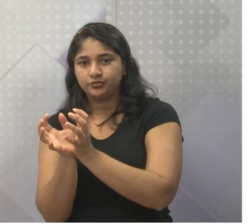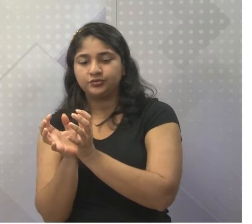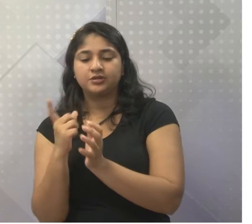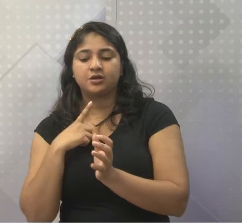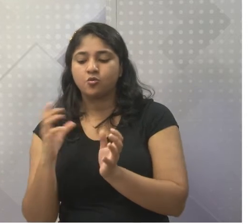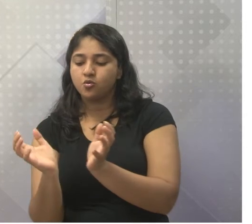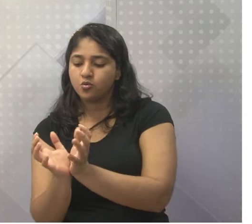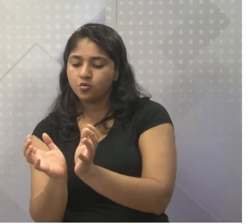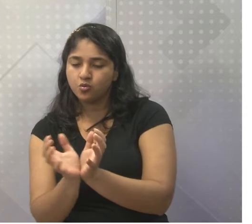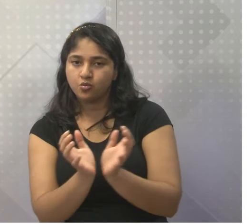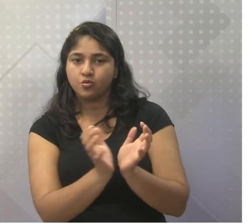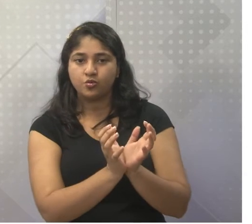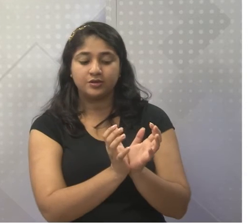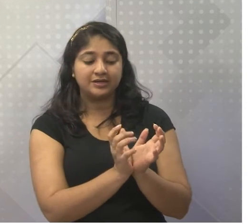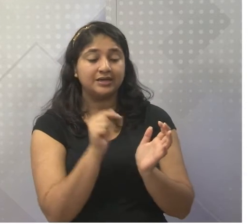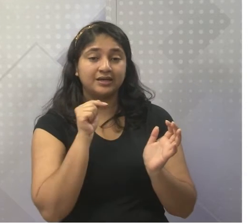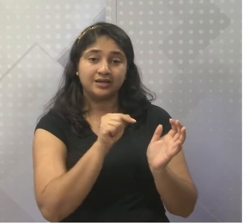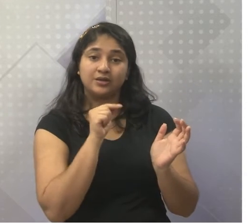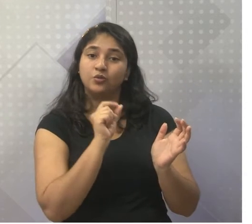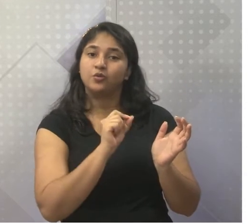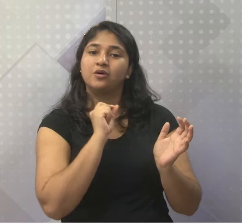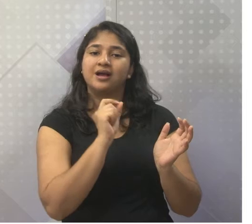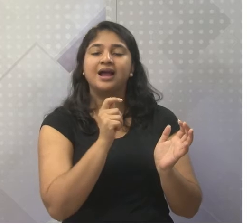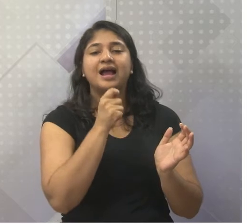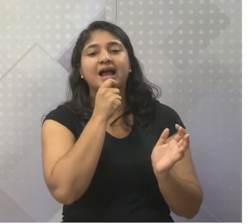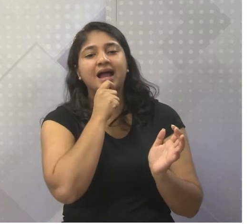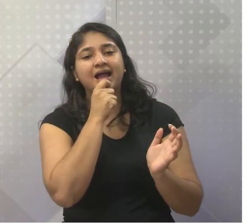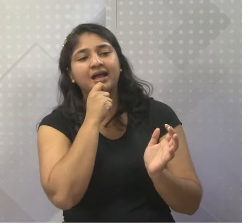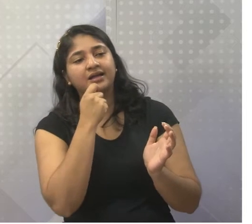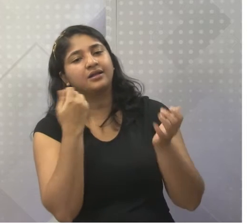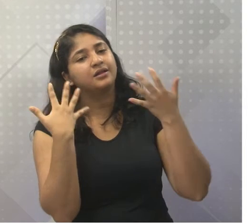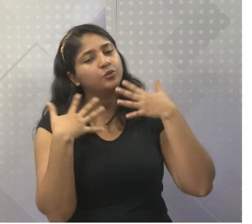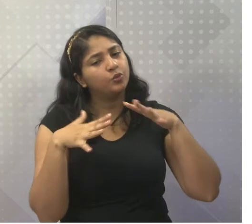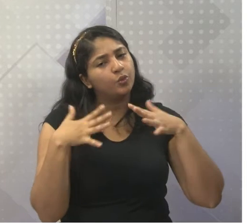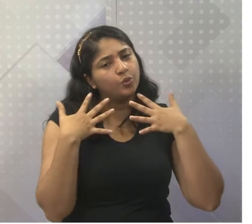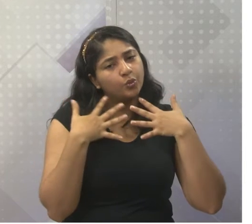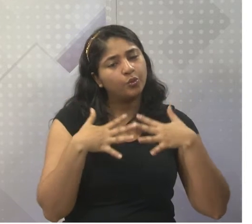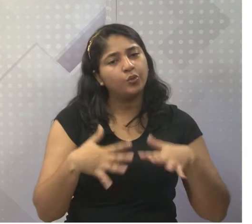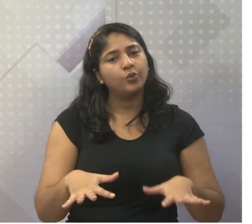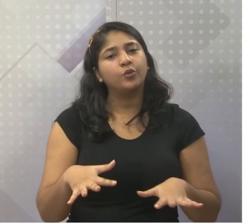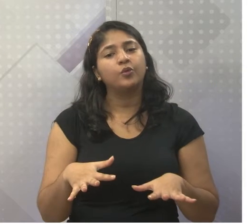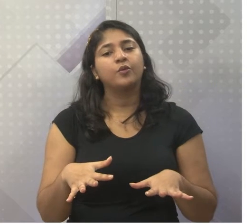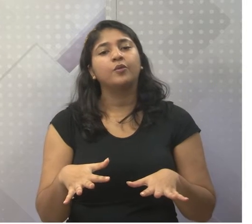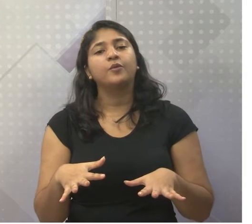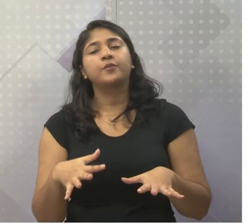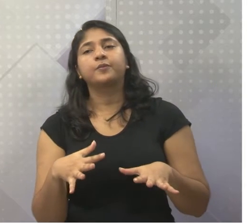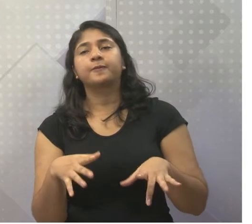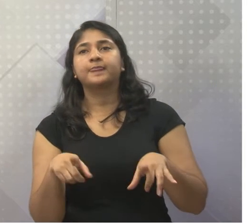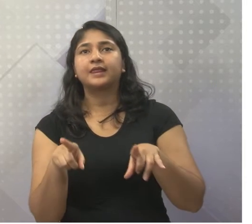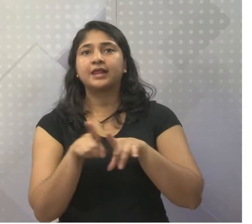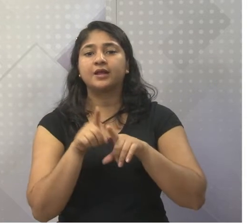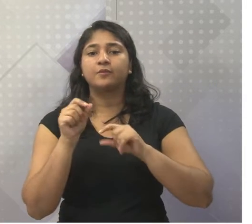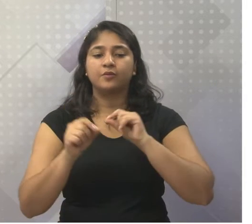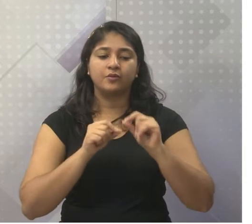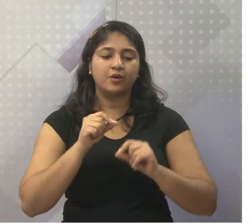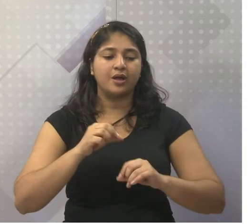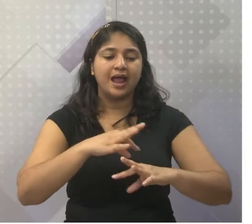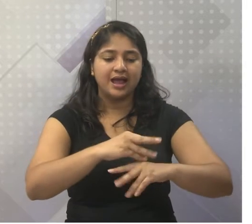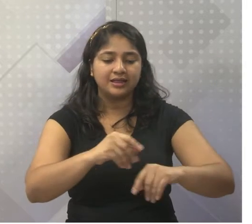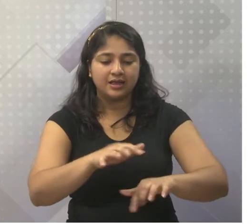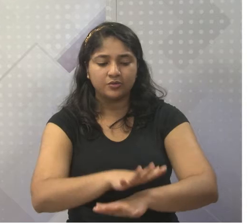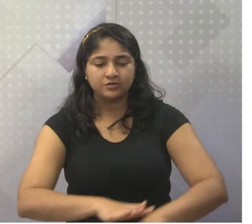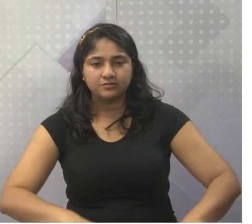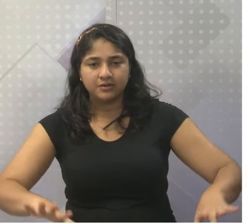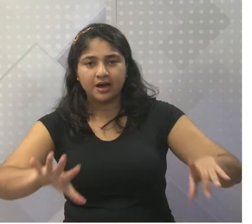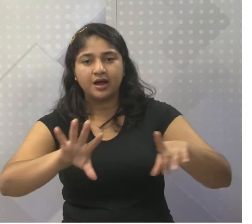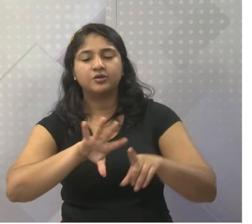grupos e esses grupos, eles ainda vivem ao natural, eles ainda vivem muito essa questão da terra, Das